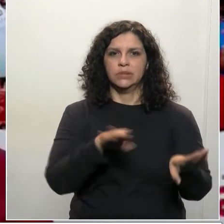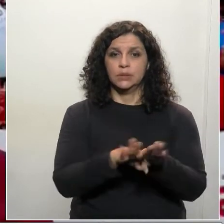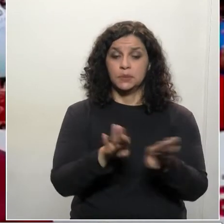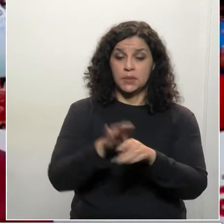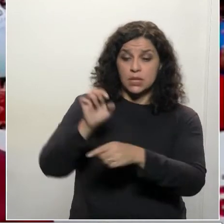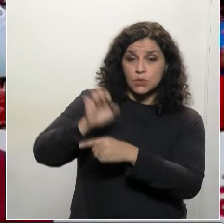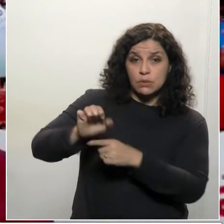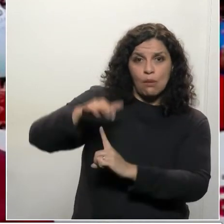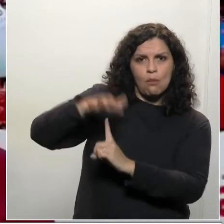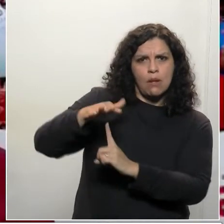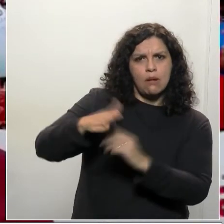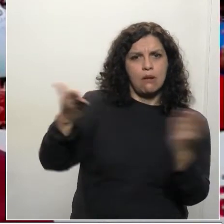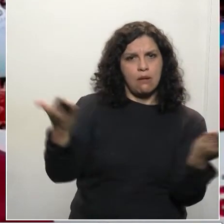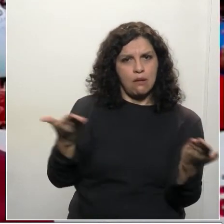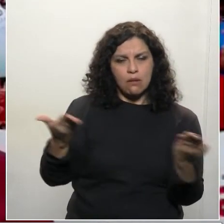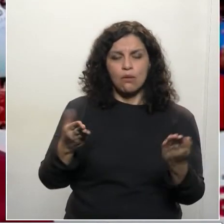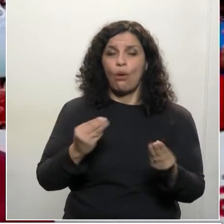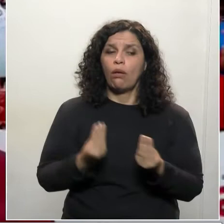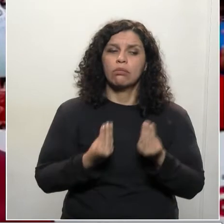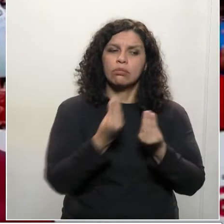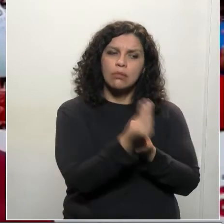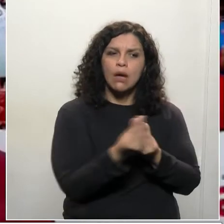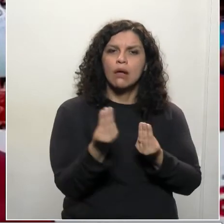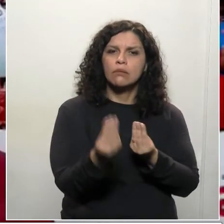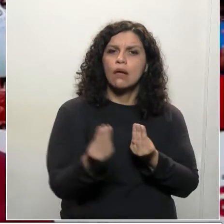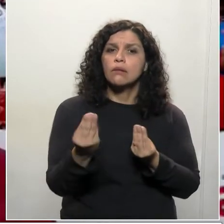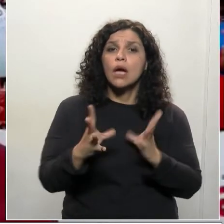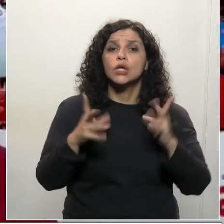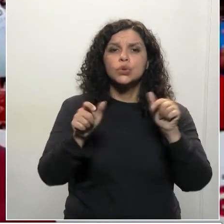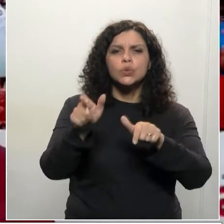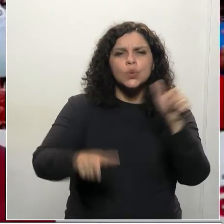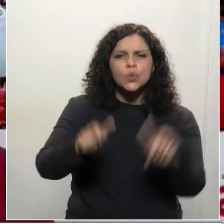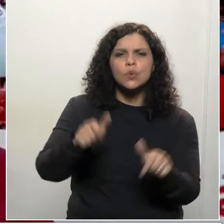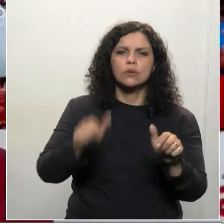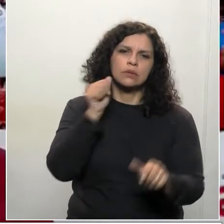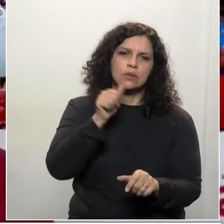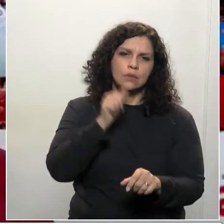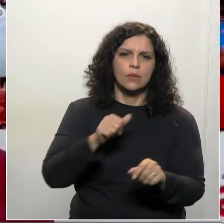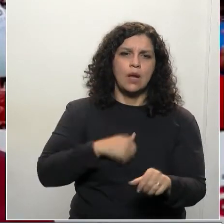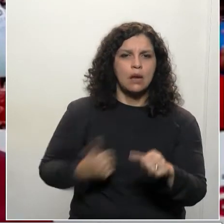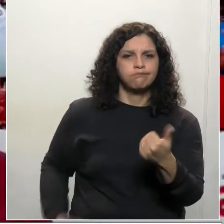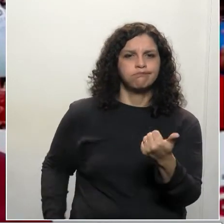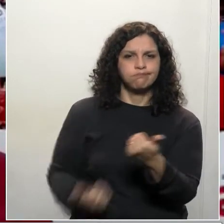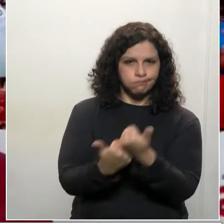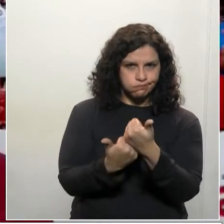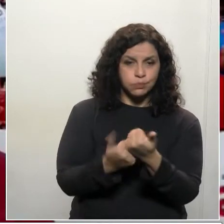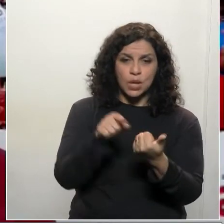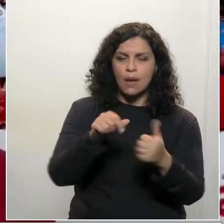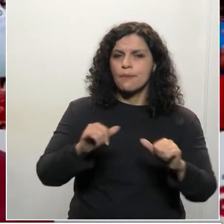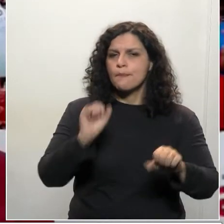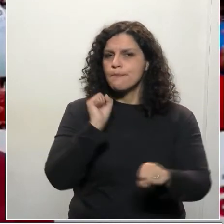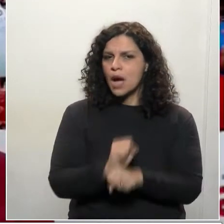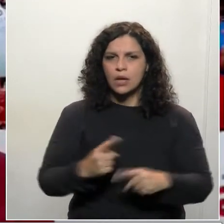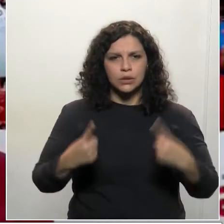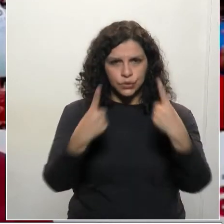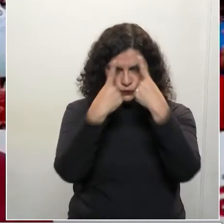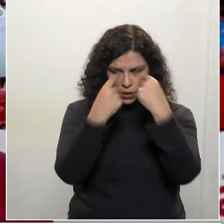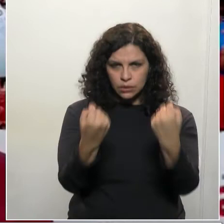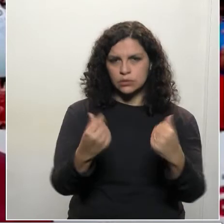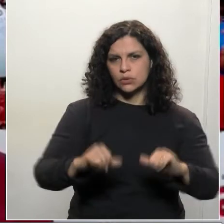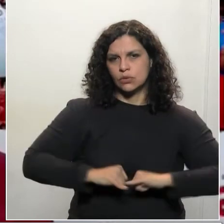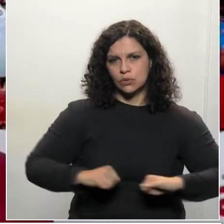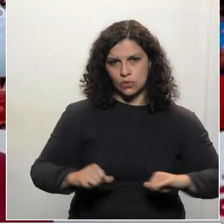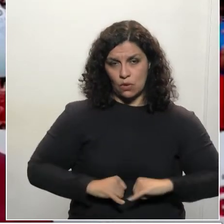que o Estado realmente precisa prestar essa assistência às mulheres que estão sendo vítimas de violência. Então, senhor presidente,